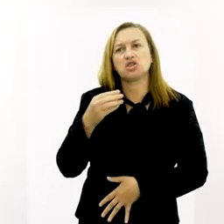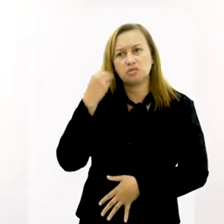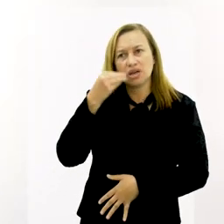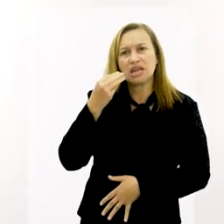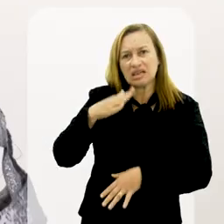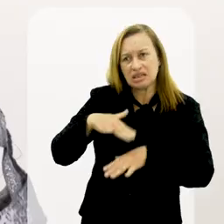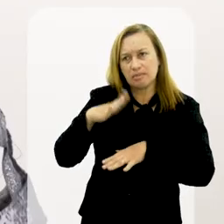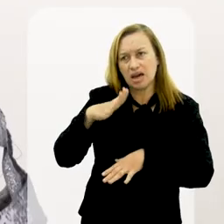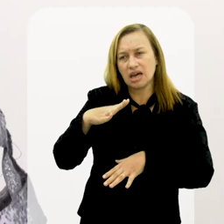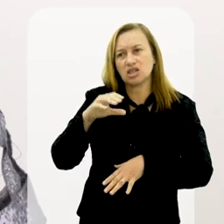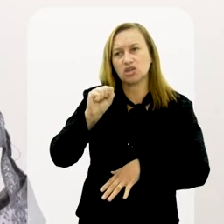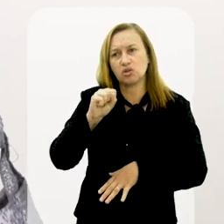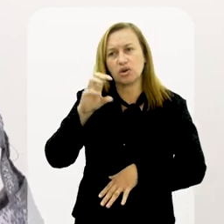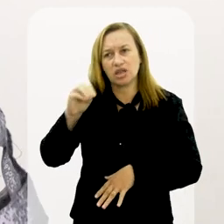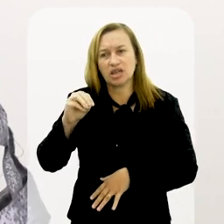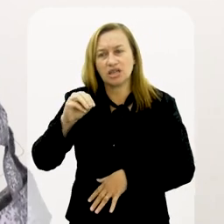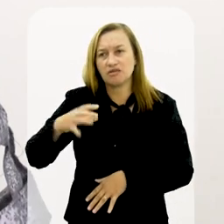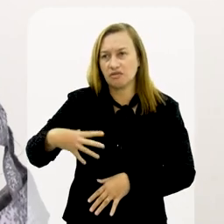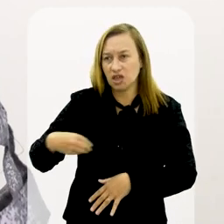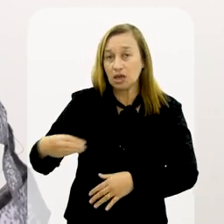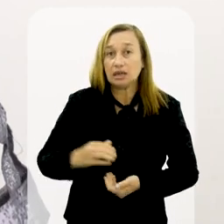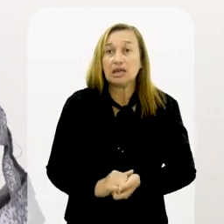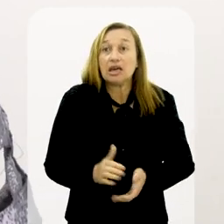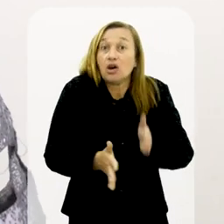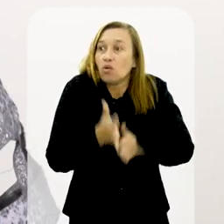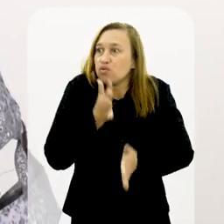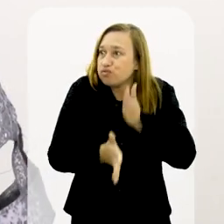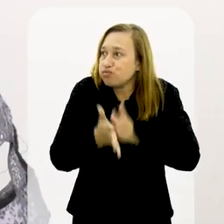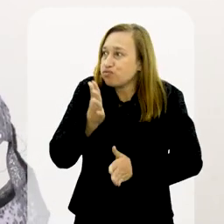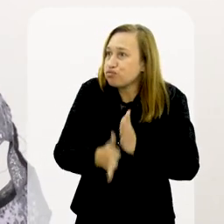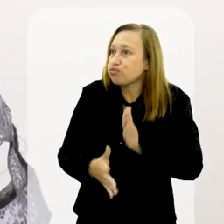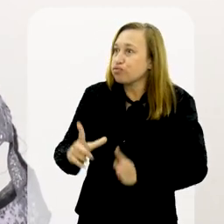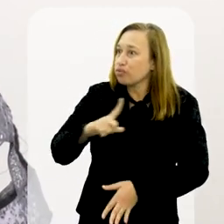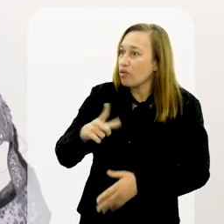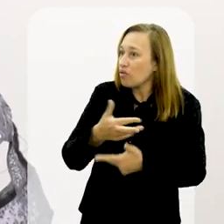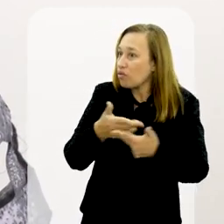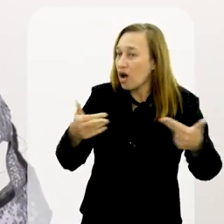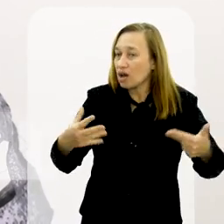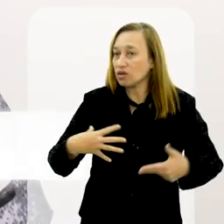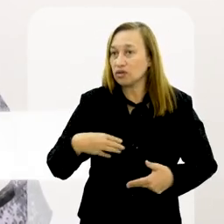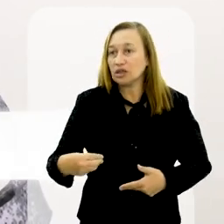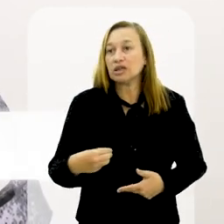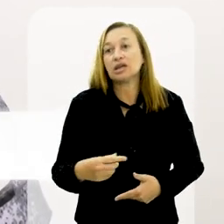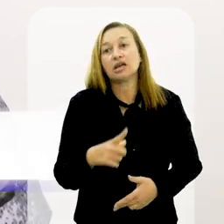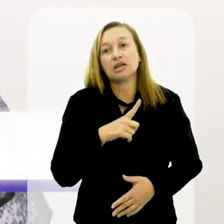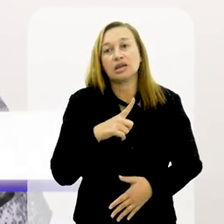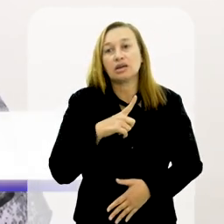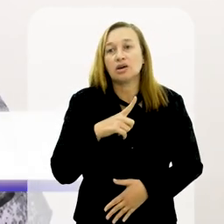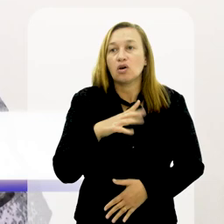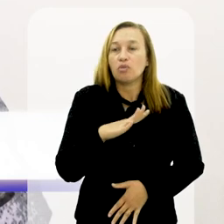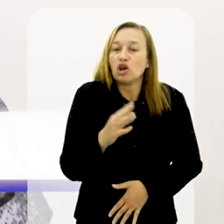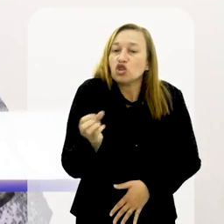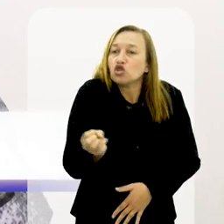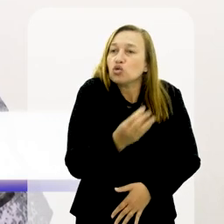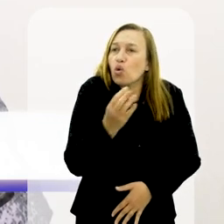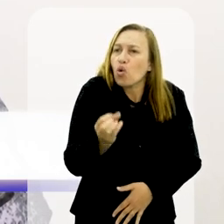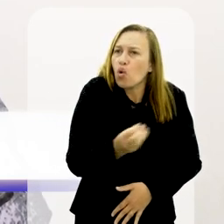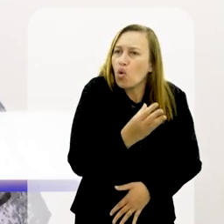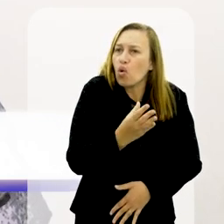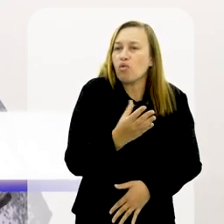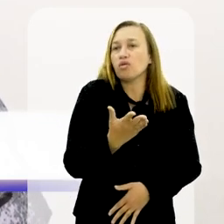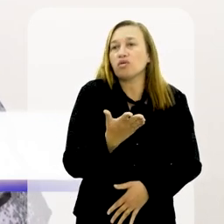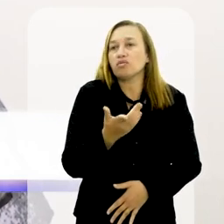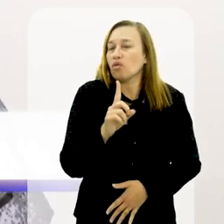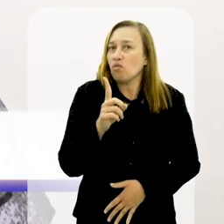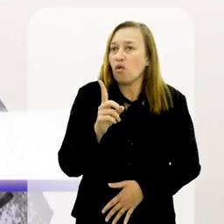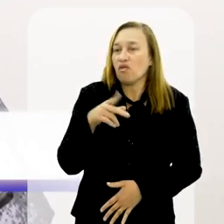filhos? É complexo, porque eu tenho o meu médio mais novo, não vou